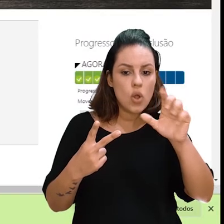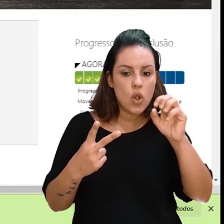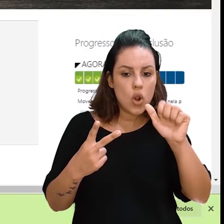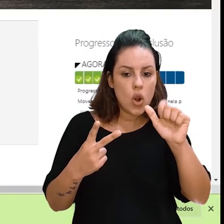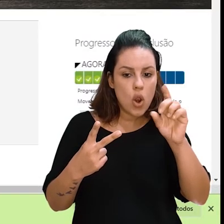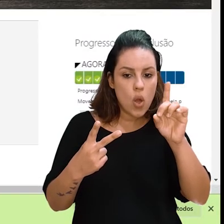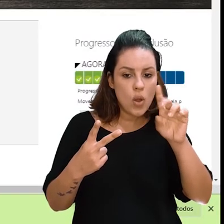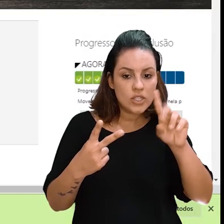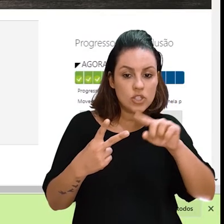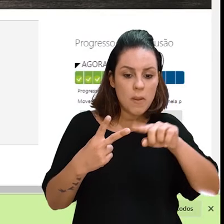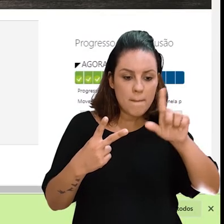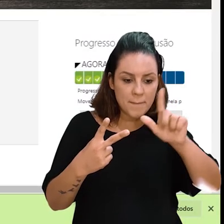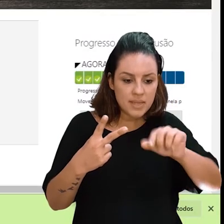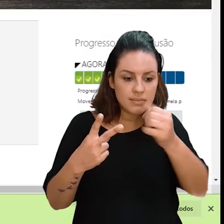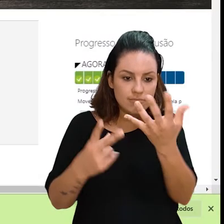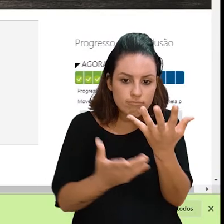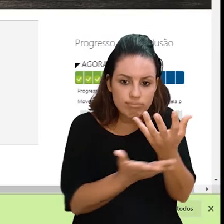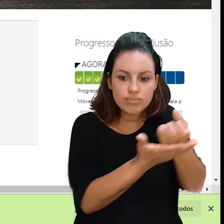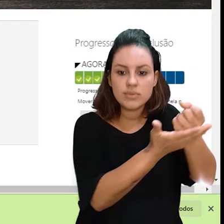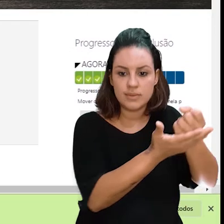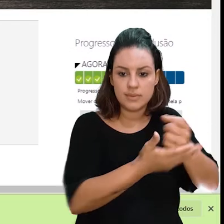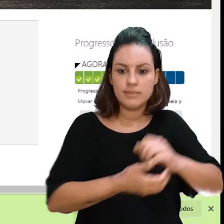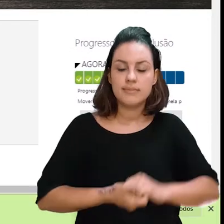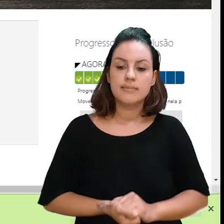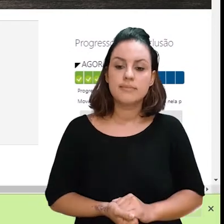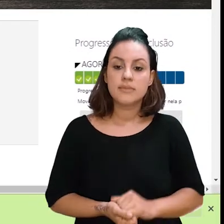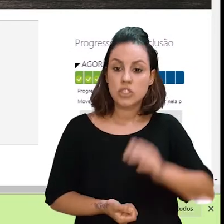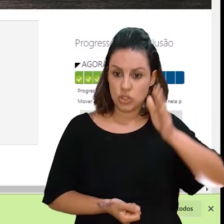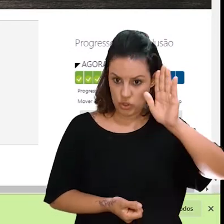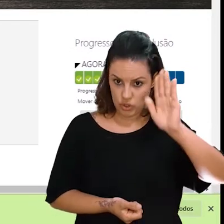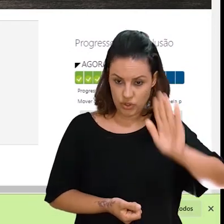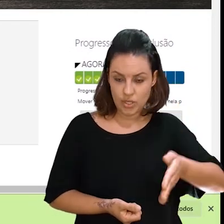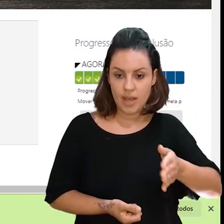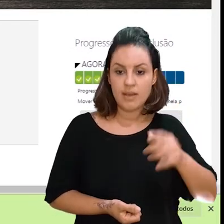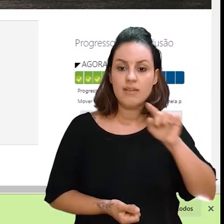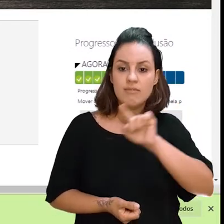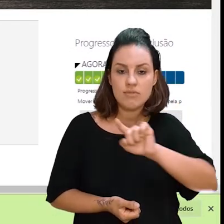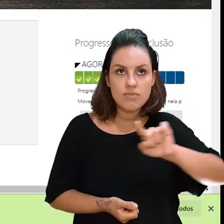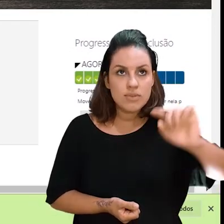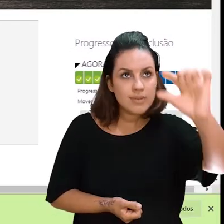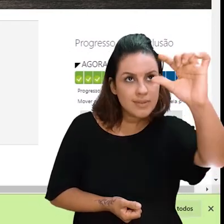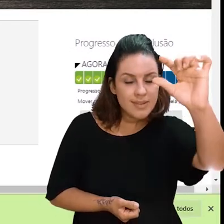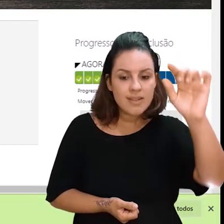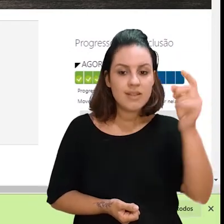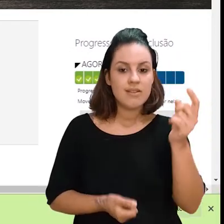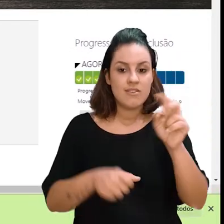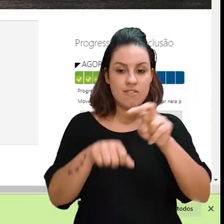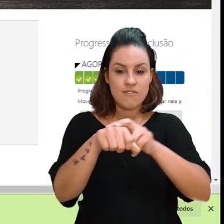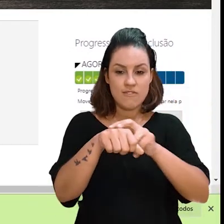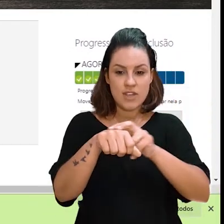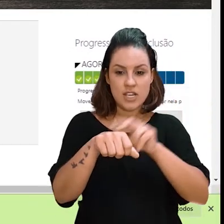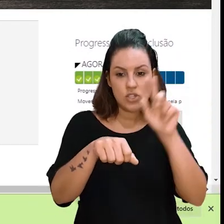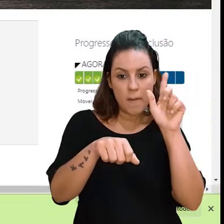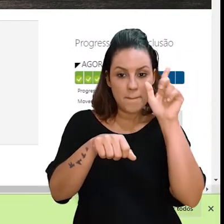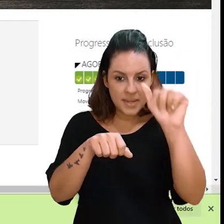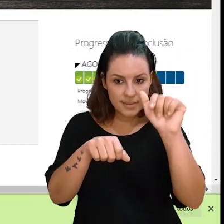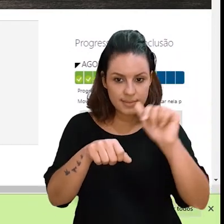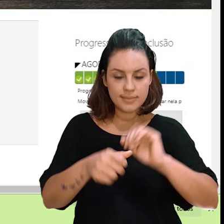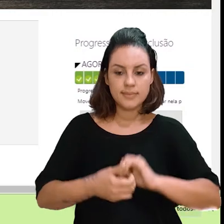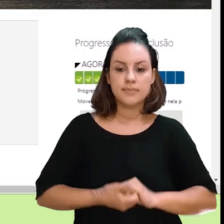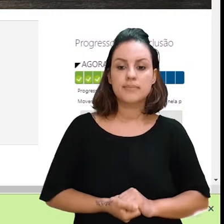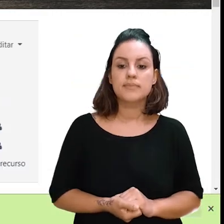MOOC, onde eu vou colocar a imagem. Veja que eu estou aqui no MOOC. Vou clicar nesse botão verde, ativar edição.